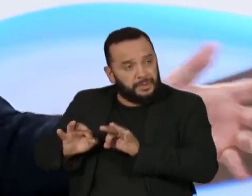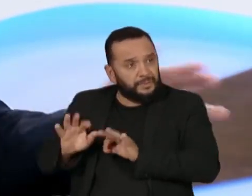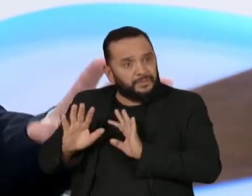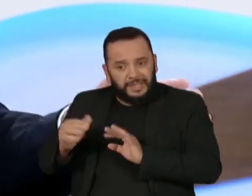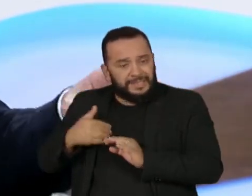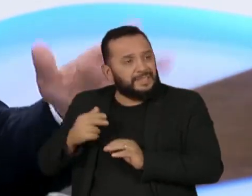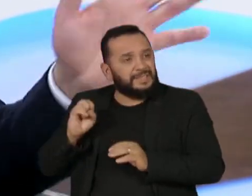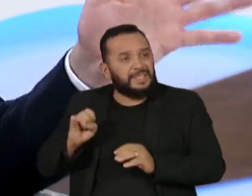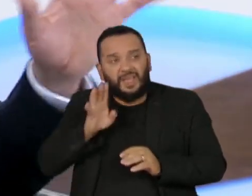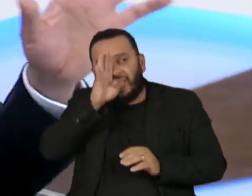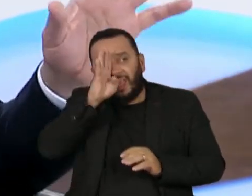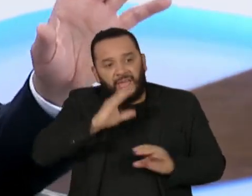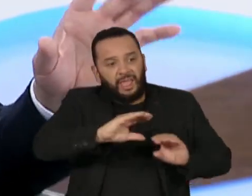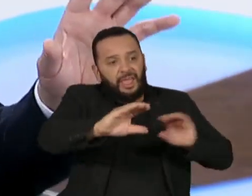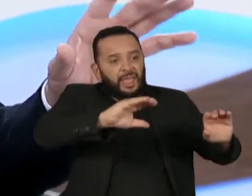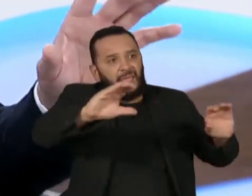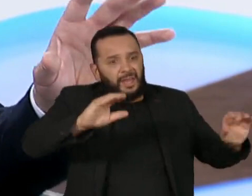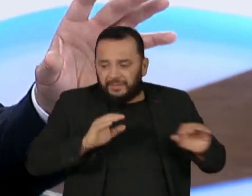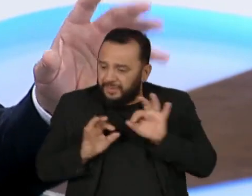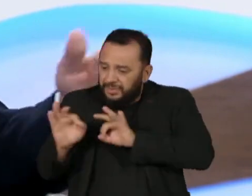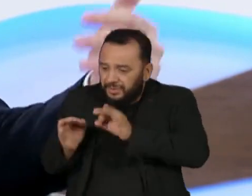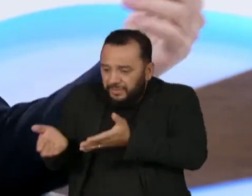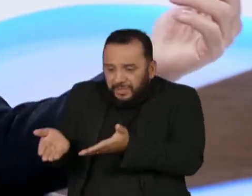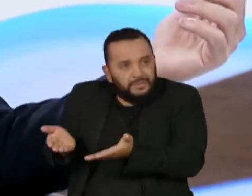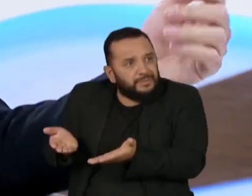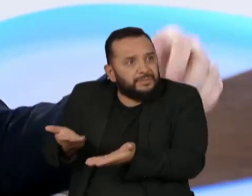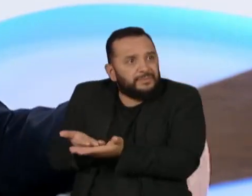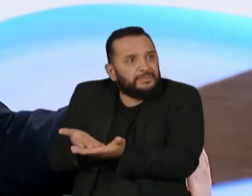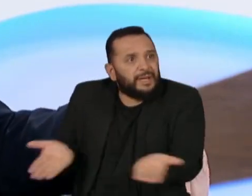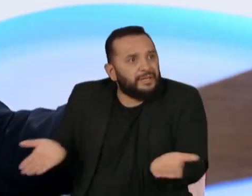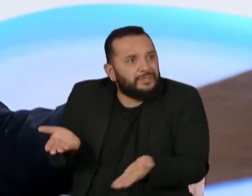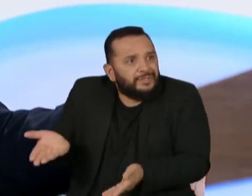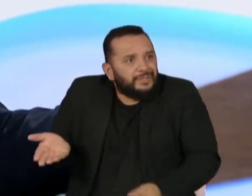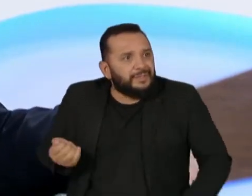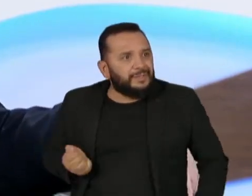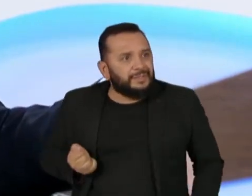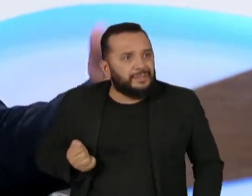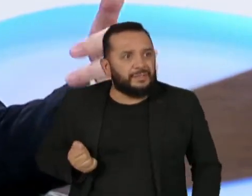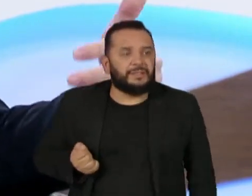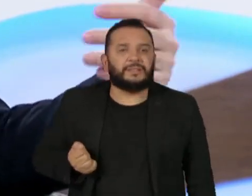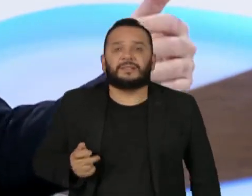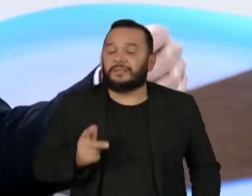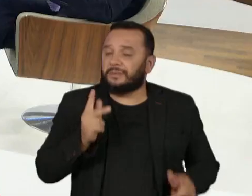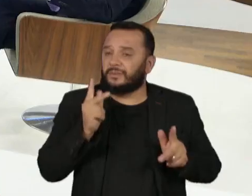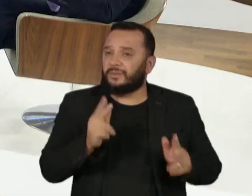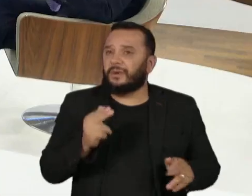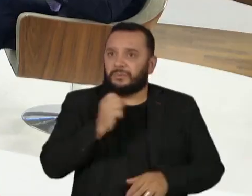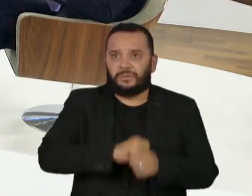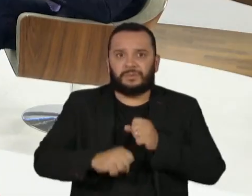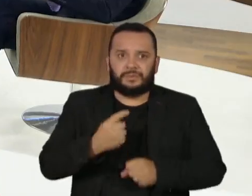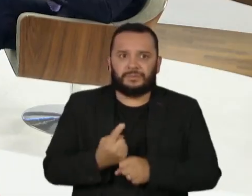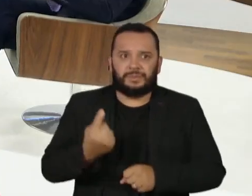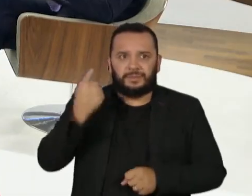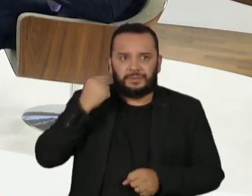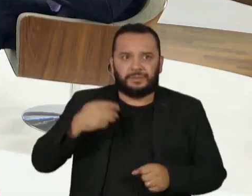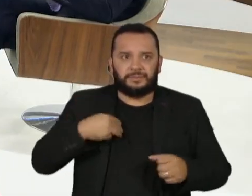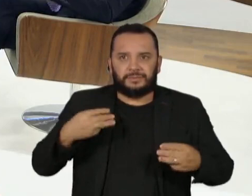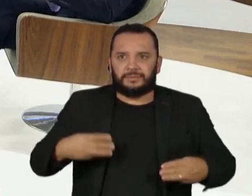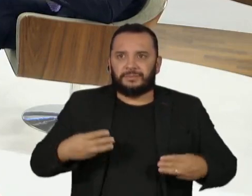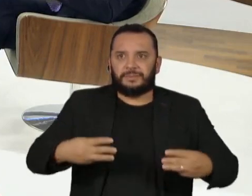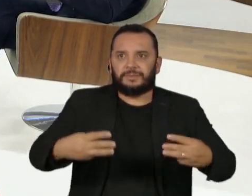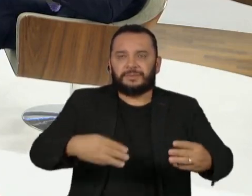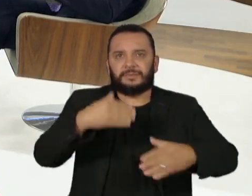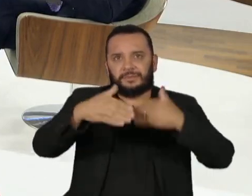Veja que, só para dar um exemplo aqui, no ano passado, o Ministério do